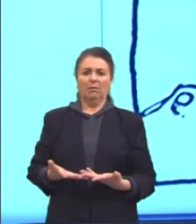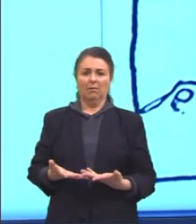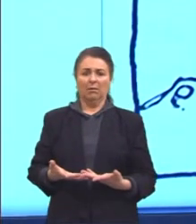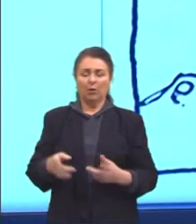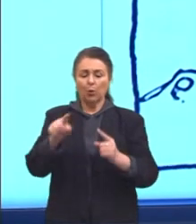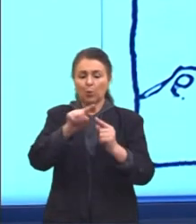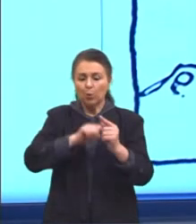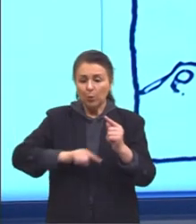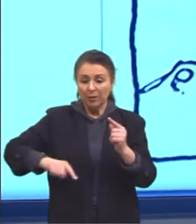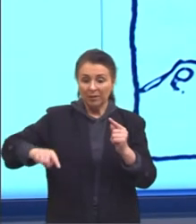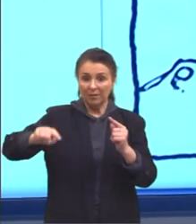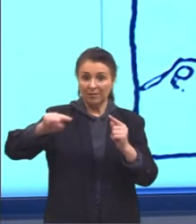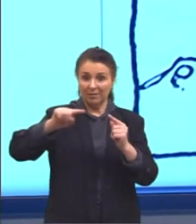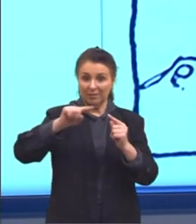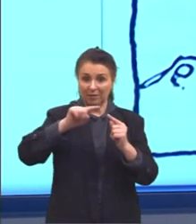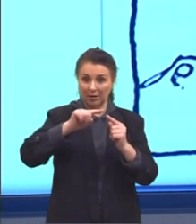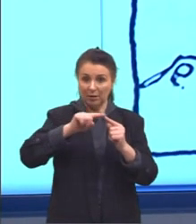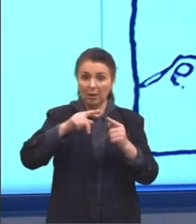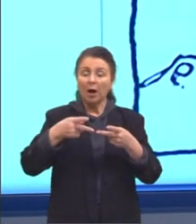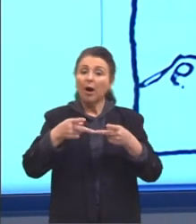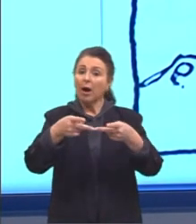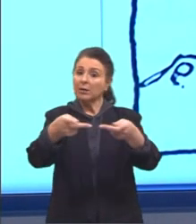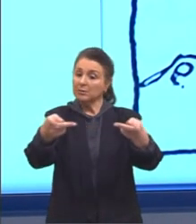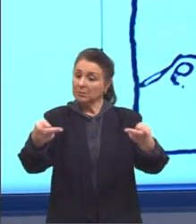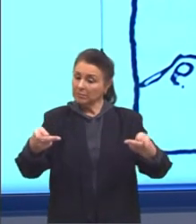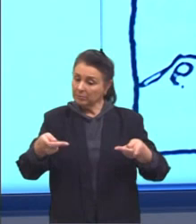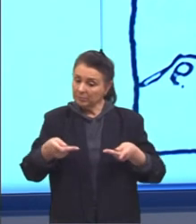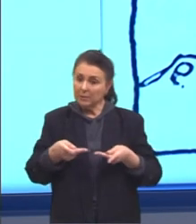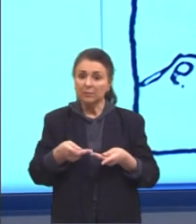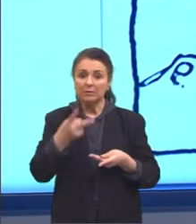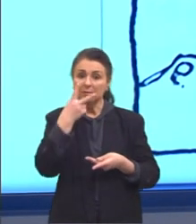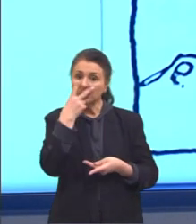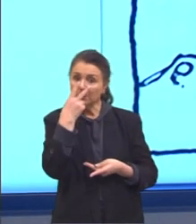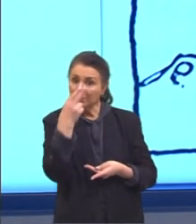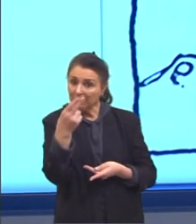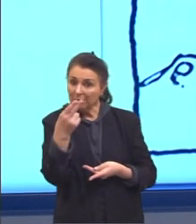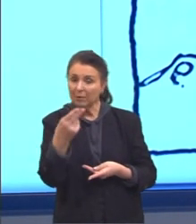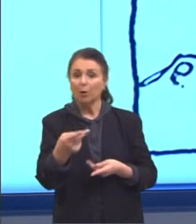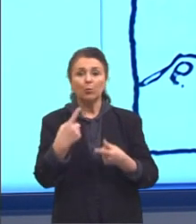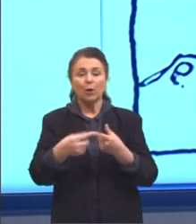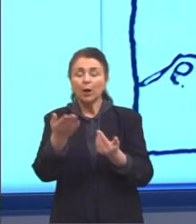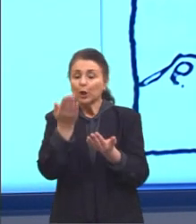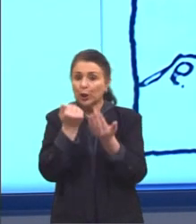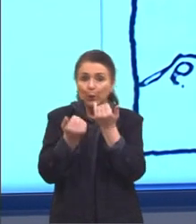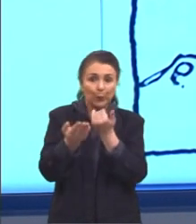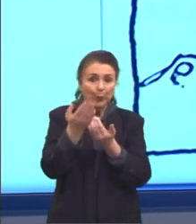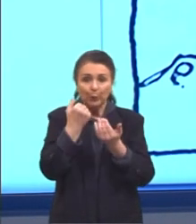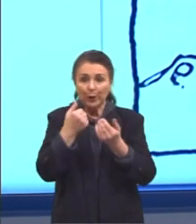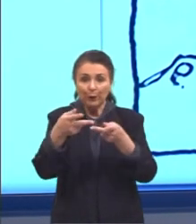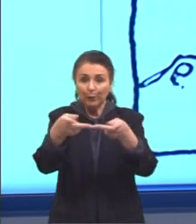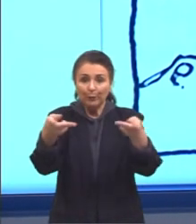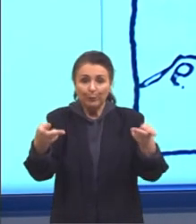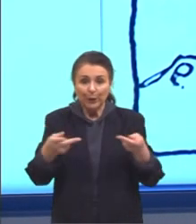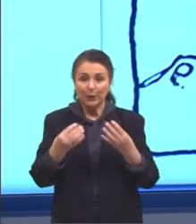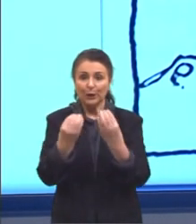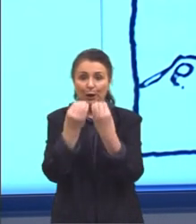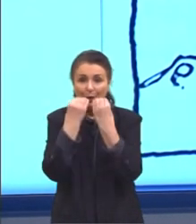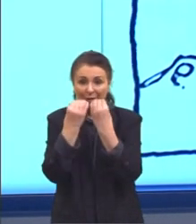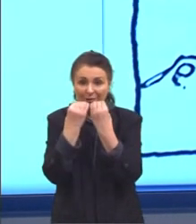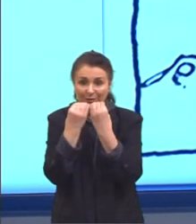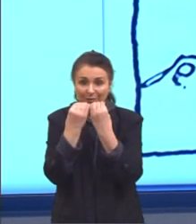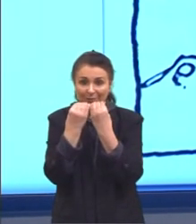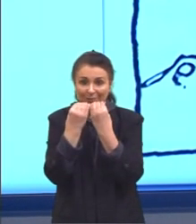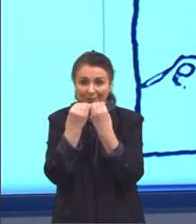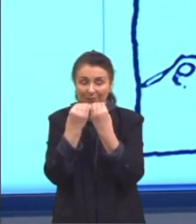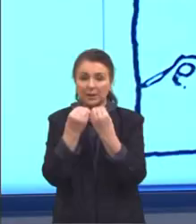círculo é redondo e as pizzas também são redondas. Então, ele come ali a pizza, né, o lanche dele. Então, fazendo